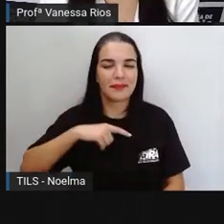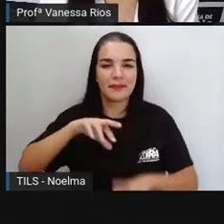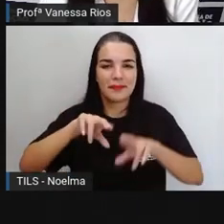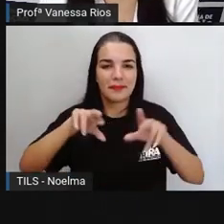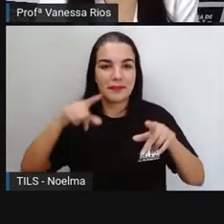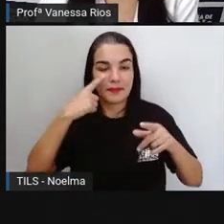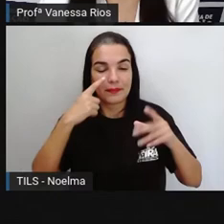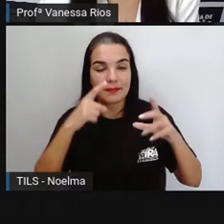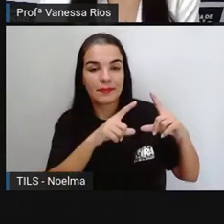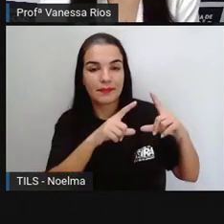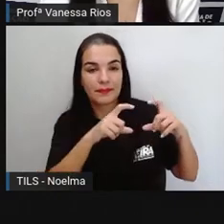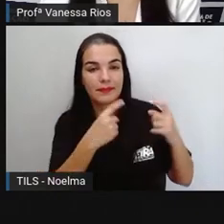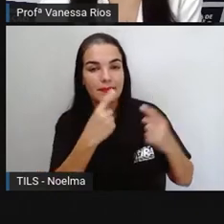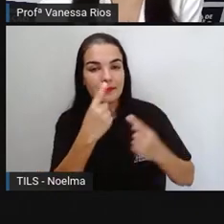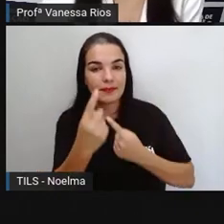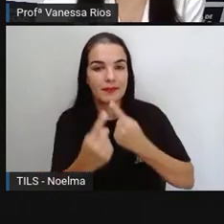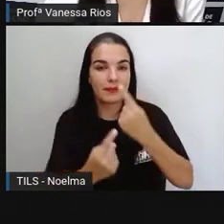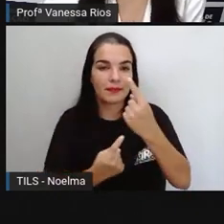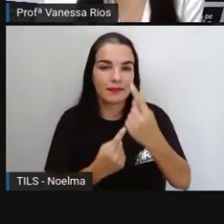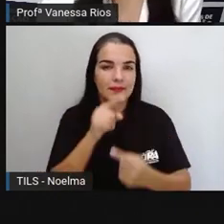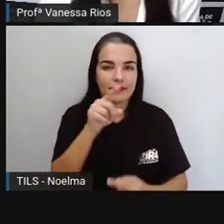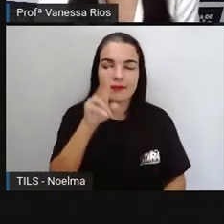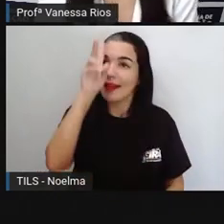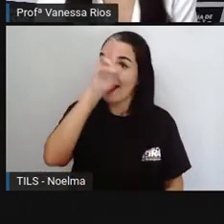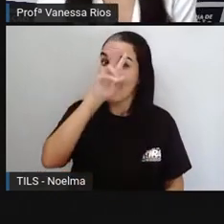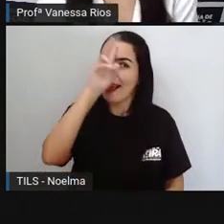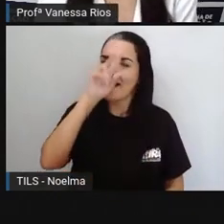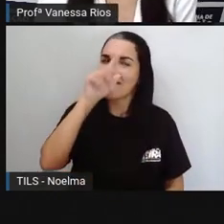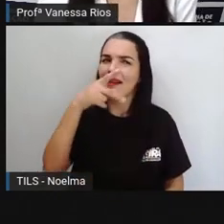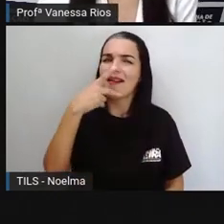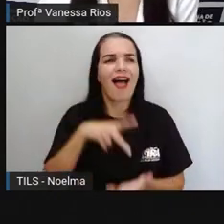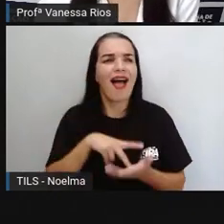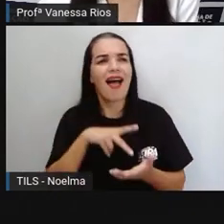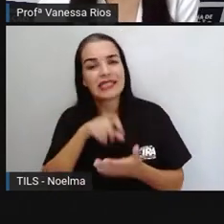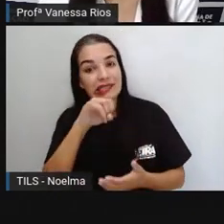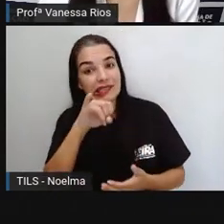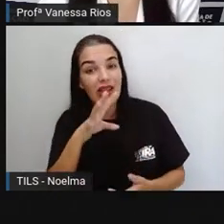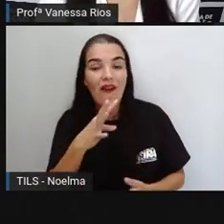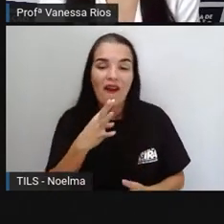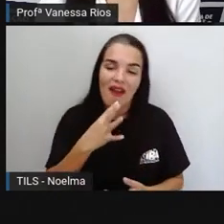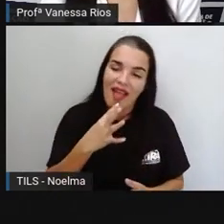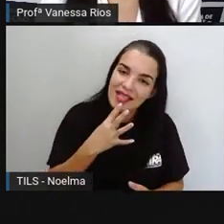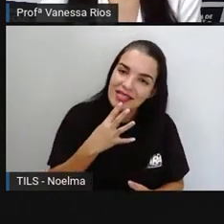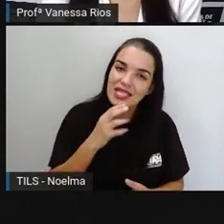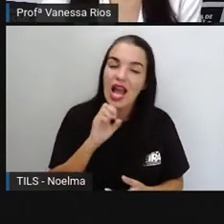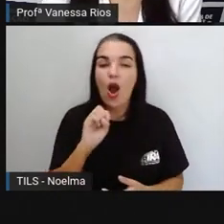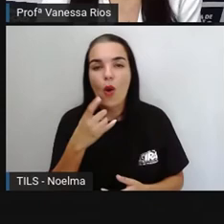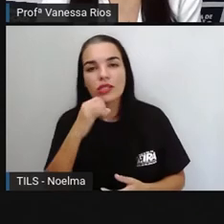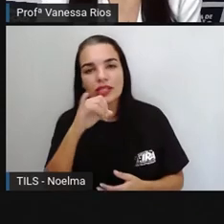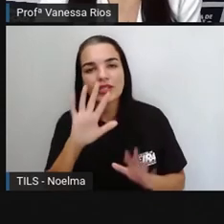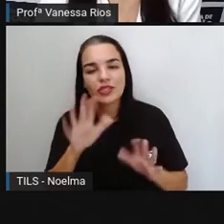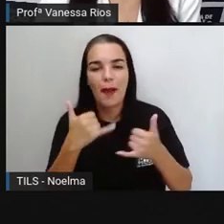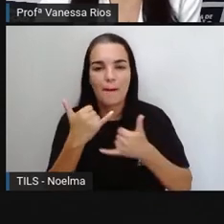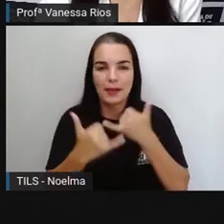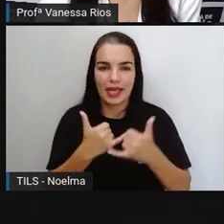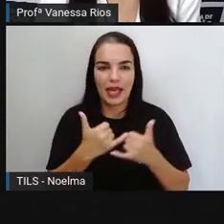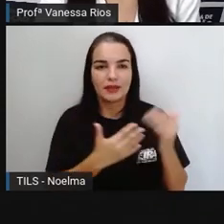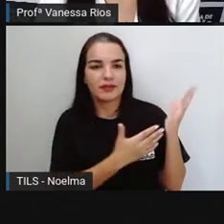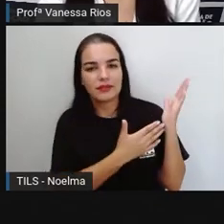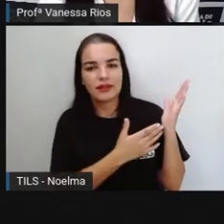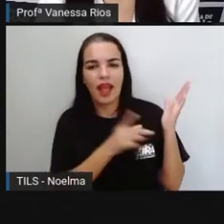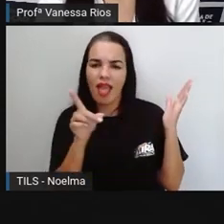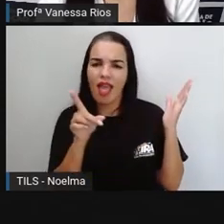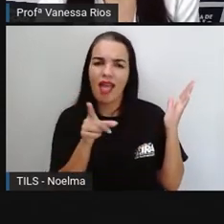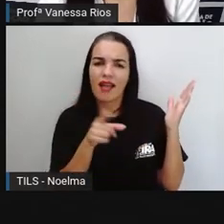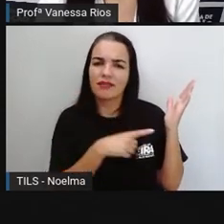as imagens de algumas aqui. E vocês vão lembrando e recordando se conhecem e também se já brincaram. Essa imagem